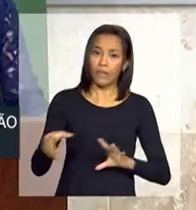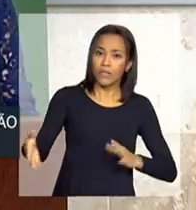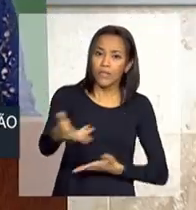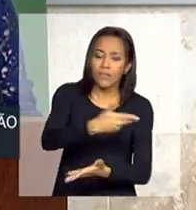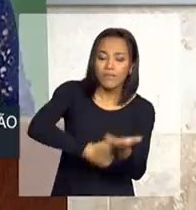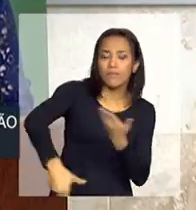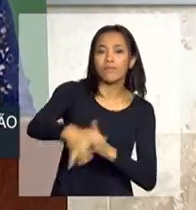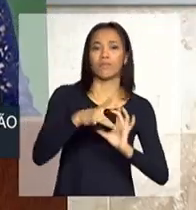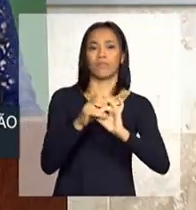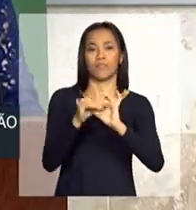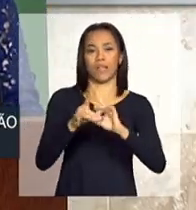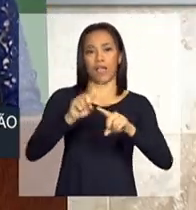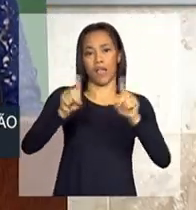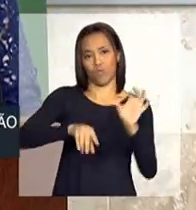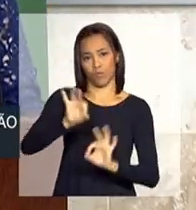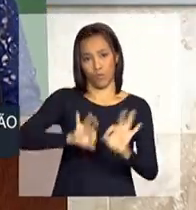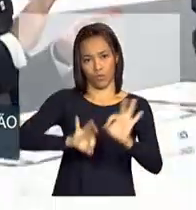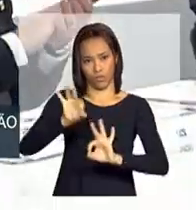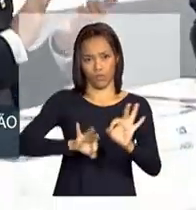todos os projetos.